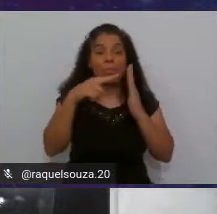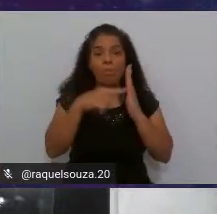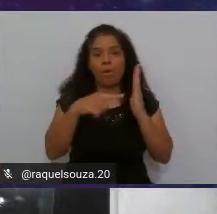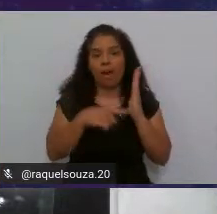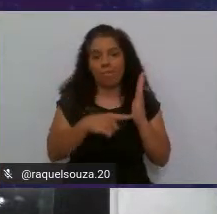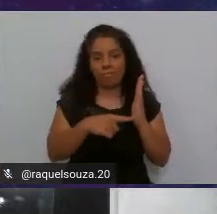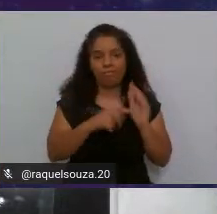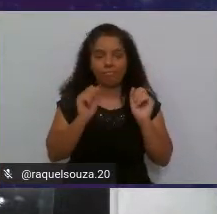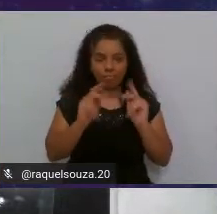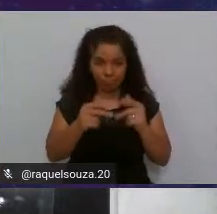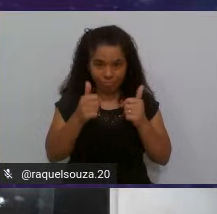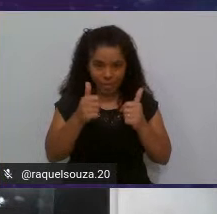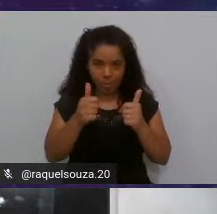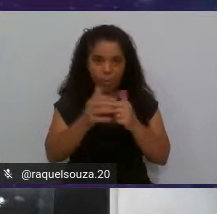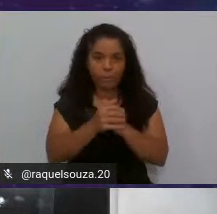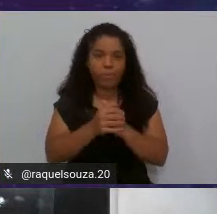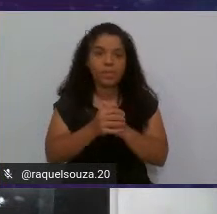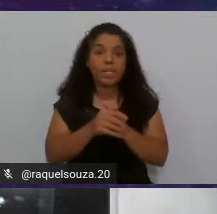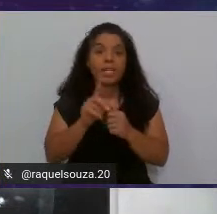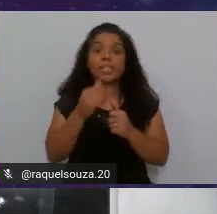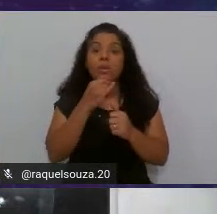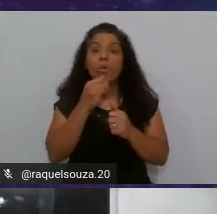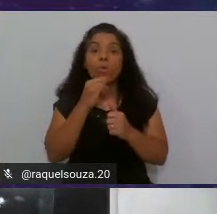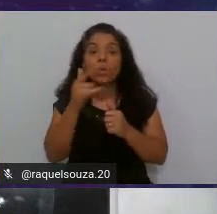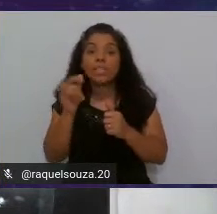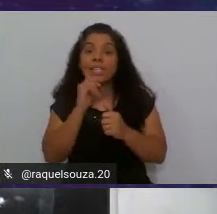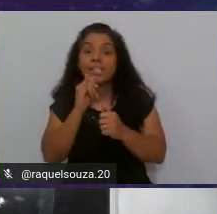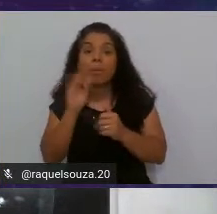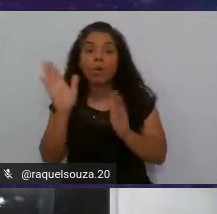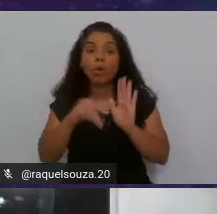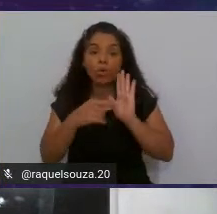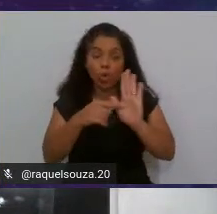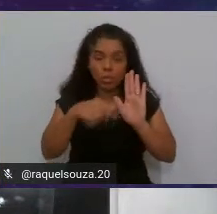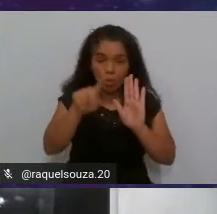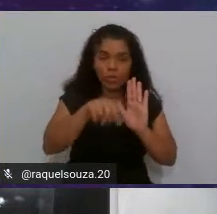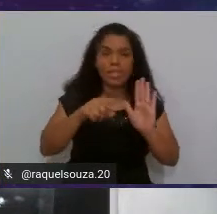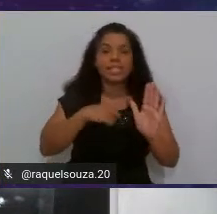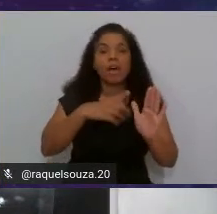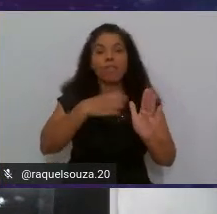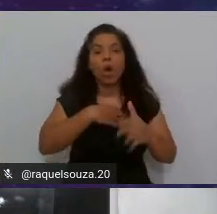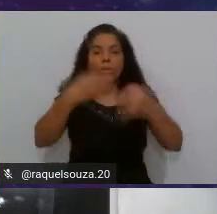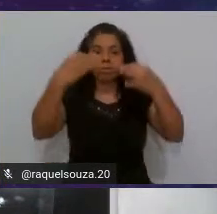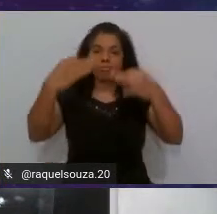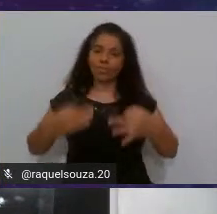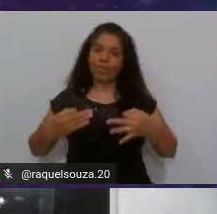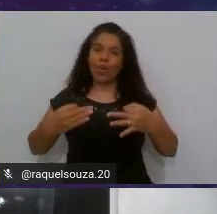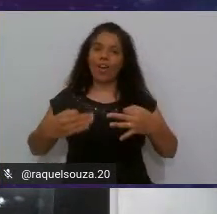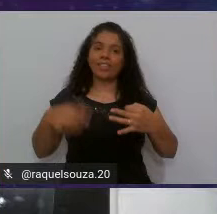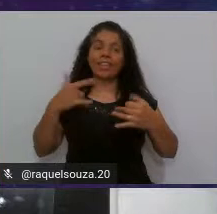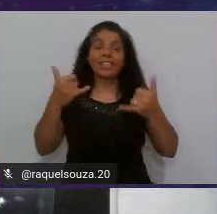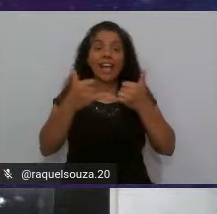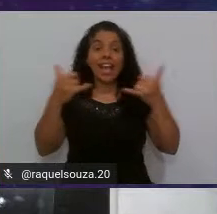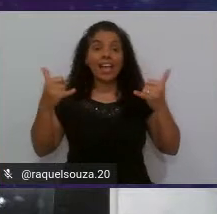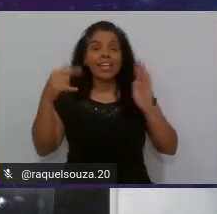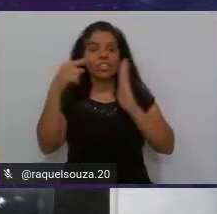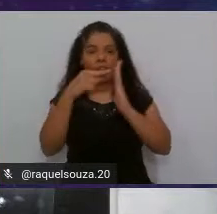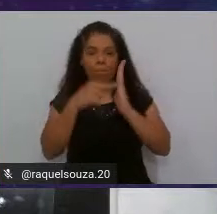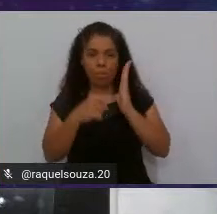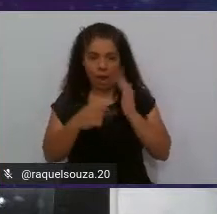tá bom? Esse foi o outro exemplo que eu trouxe para vocês aqui, seria a forma correta, sem a linha de debugar.